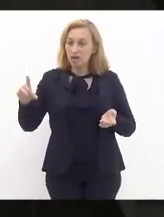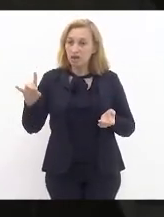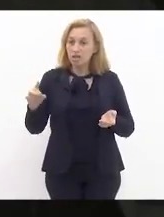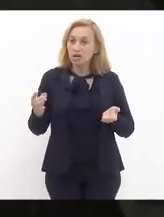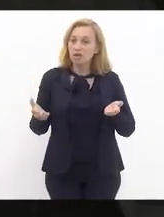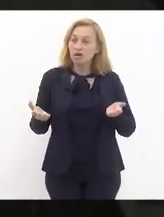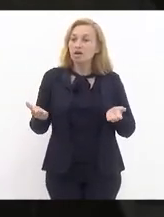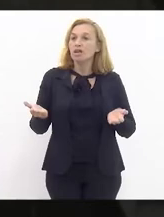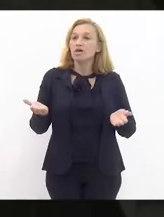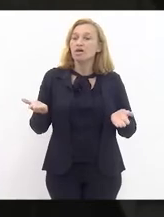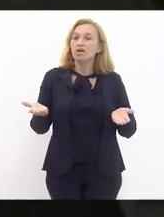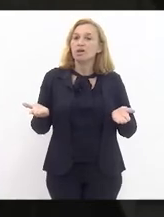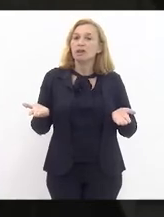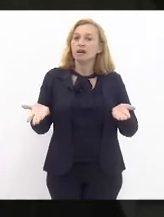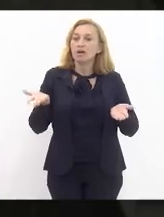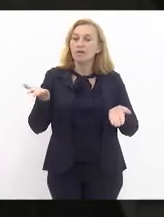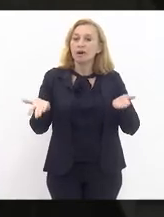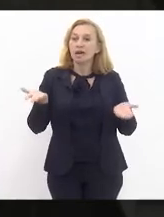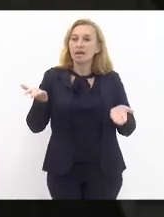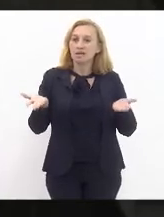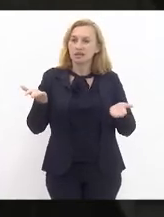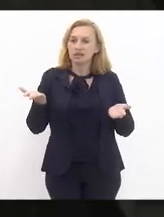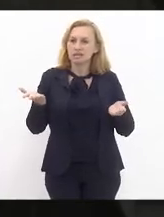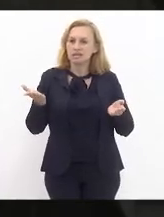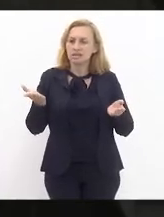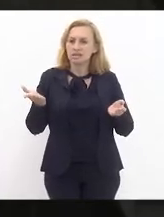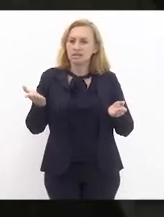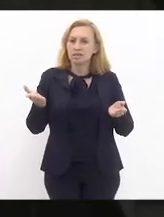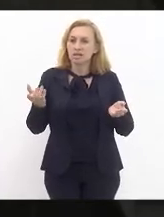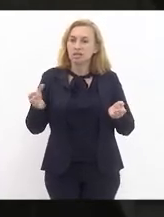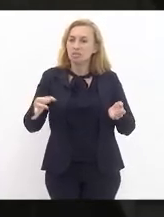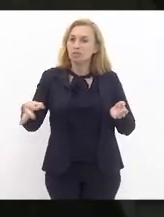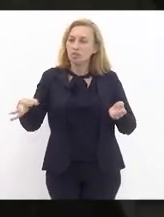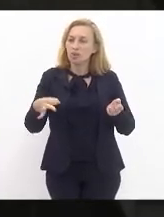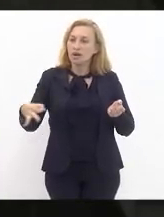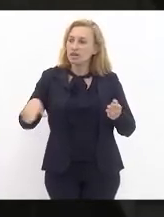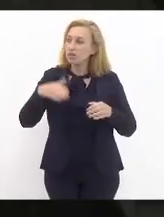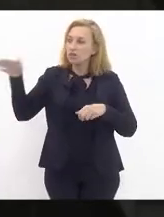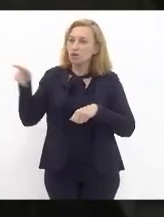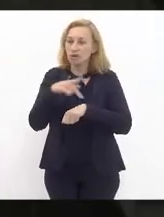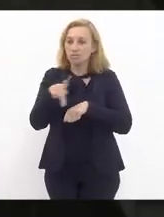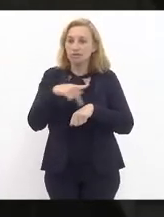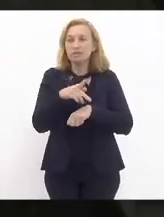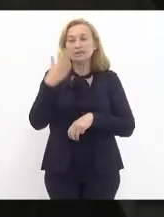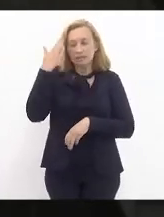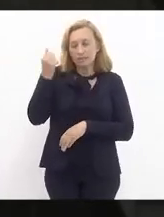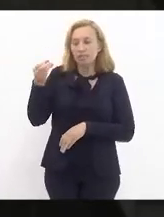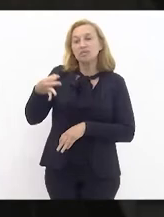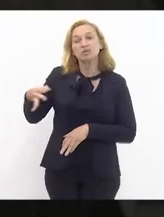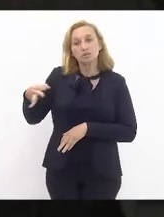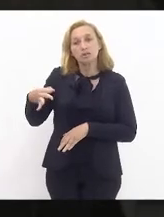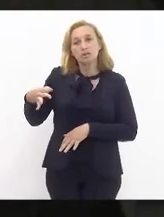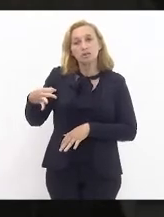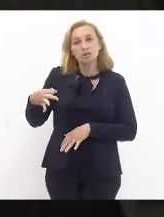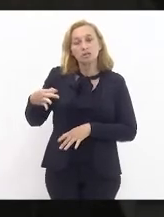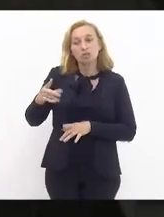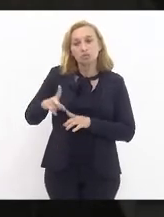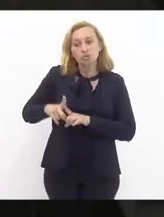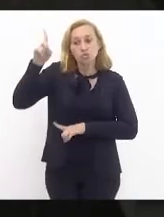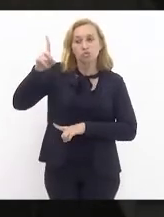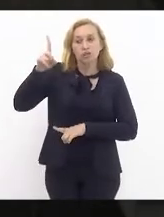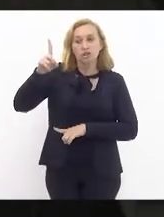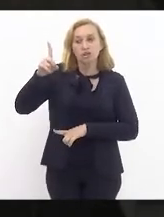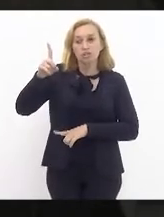euro, ien, entre outras. E todos nós sabemos que essas moedas dispararam